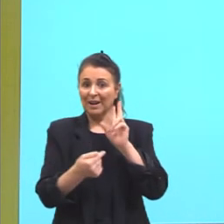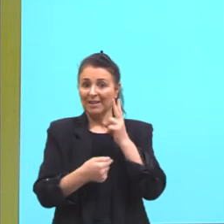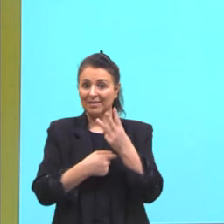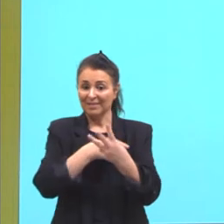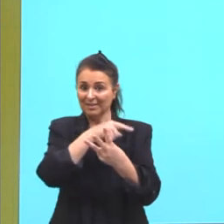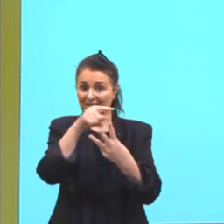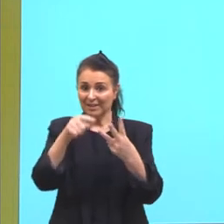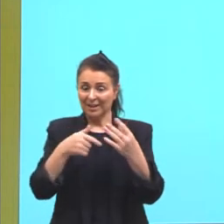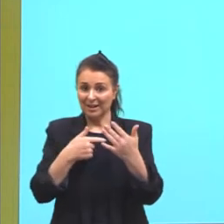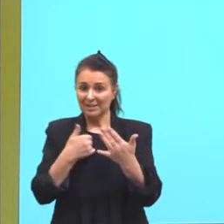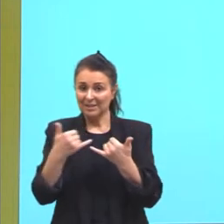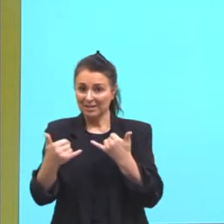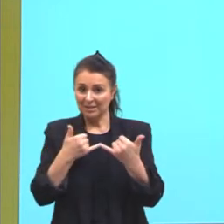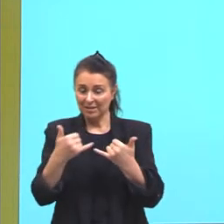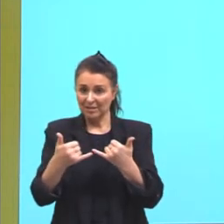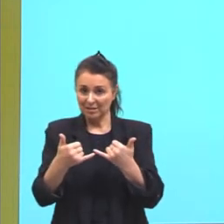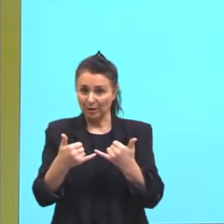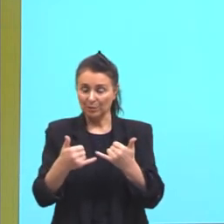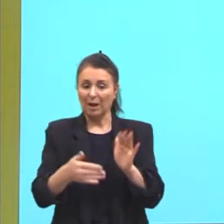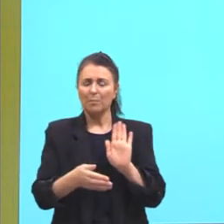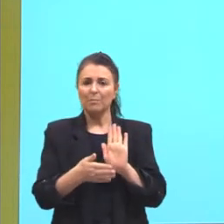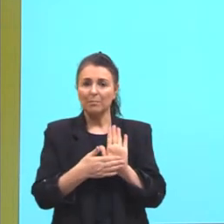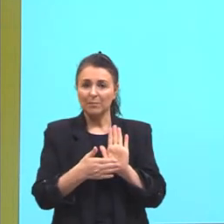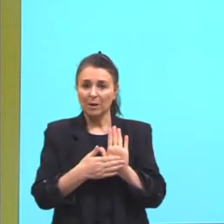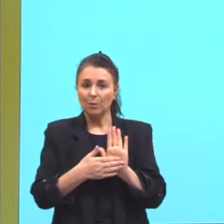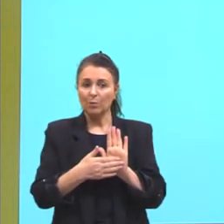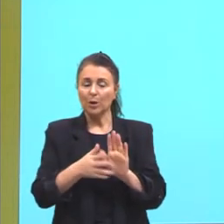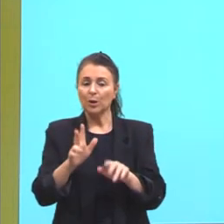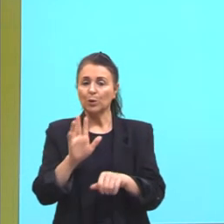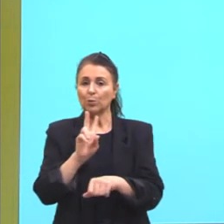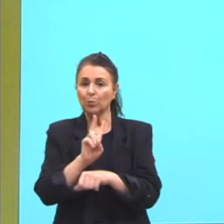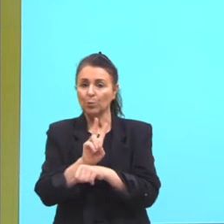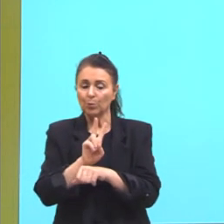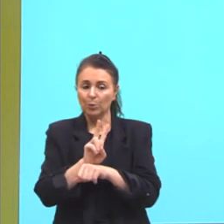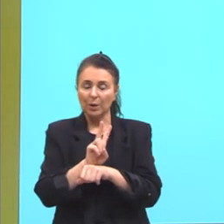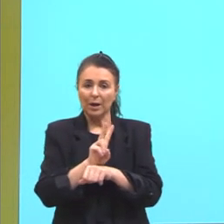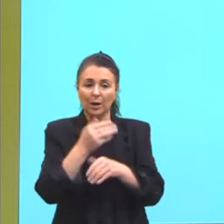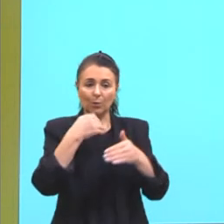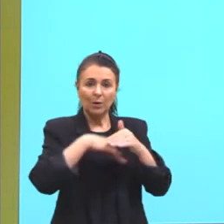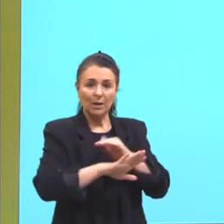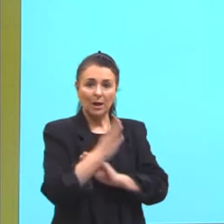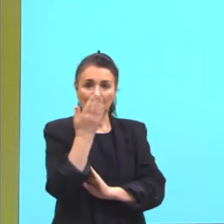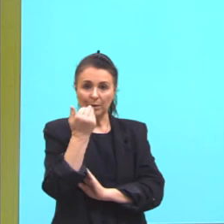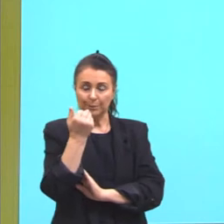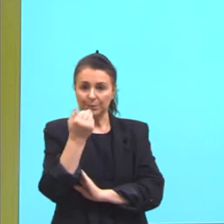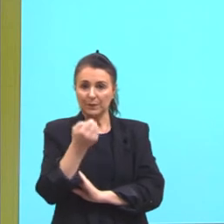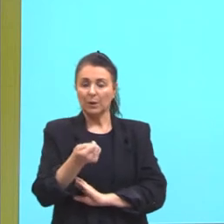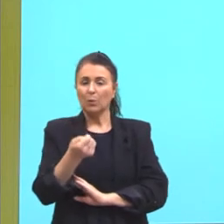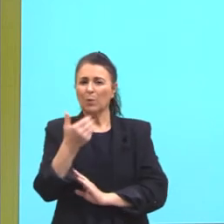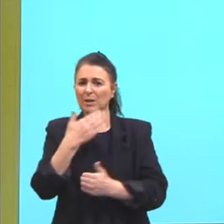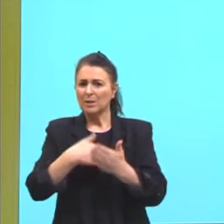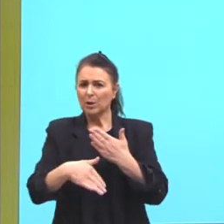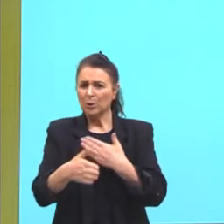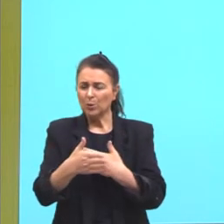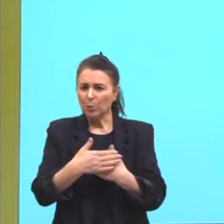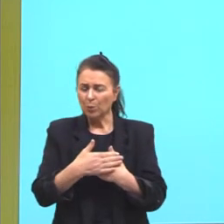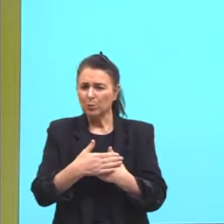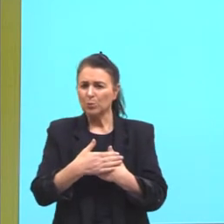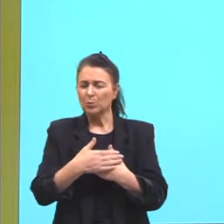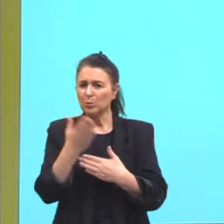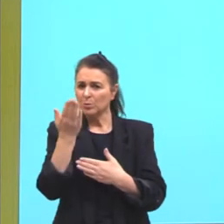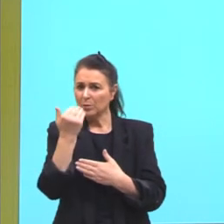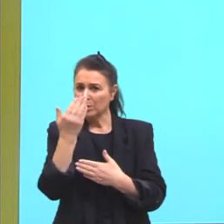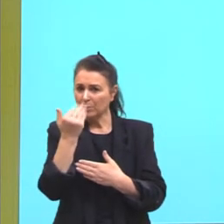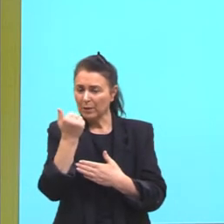preparação e da conservação de alimentos. Um, a maioria dos produtos alimentícios se